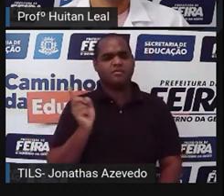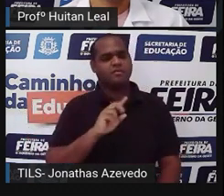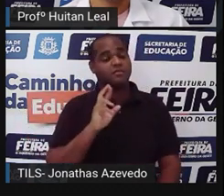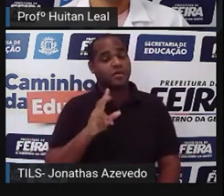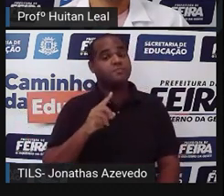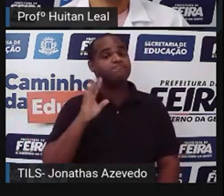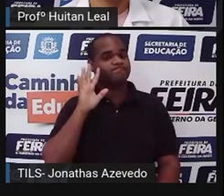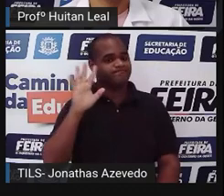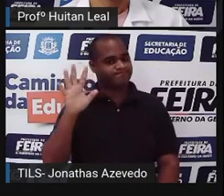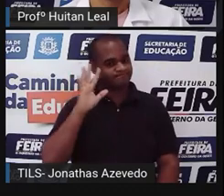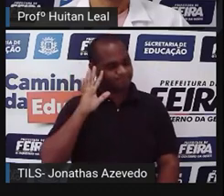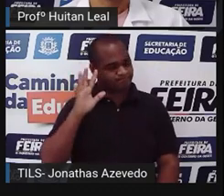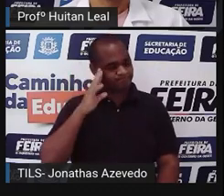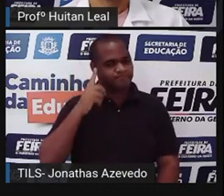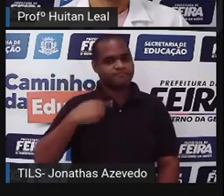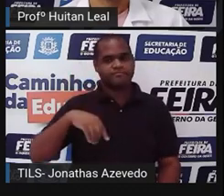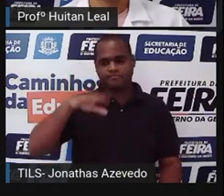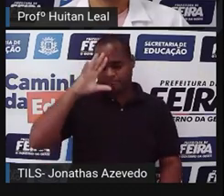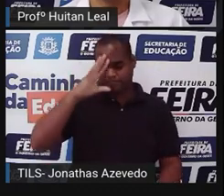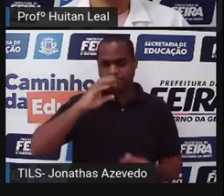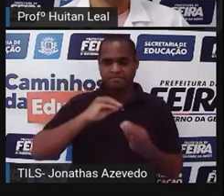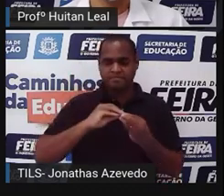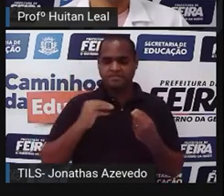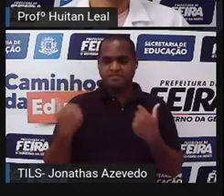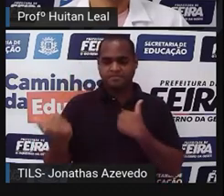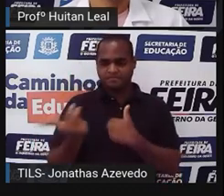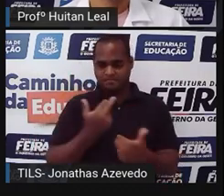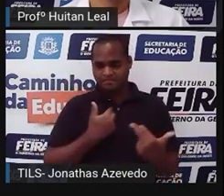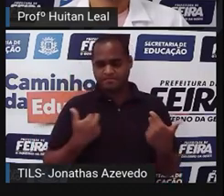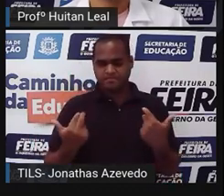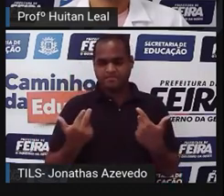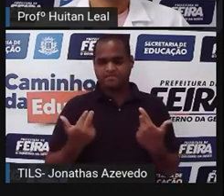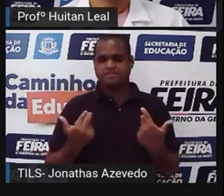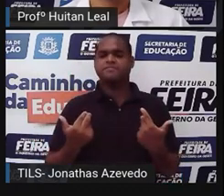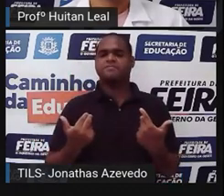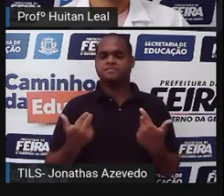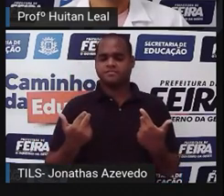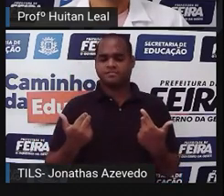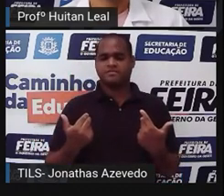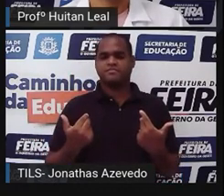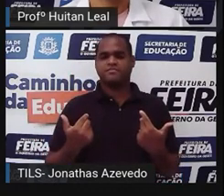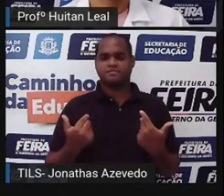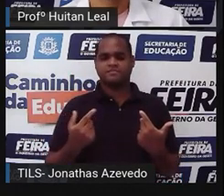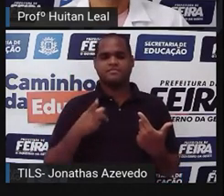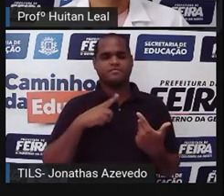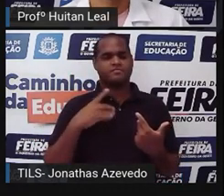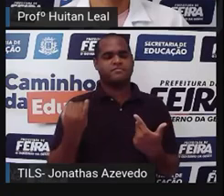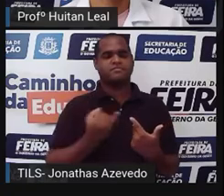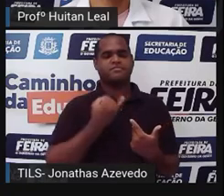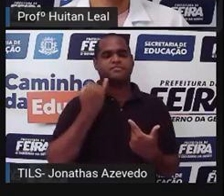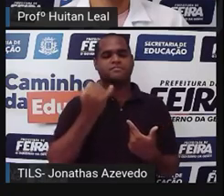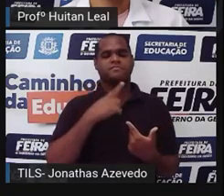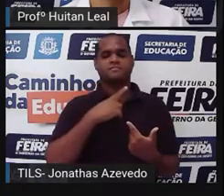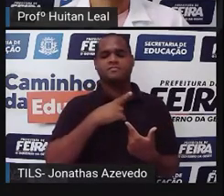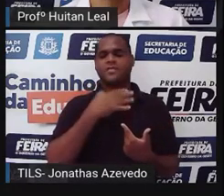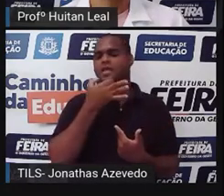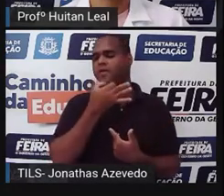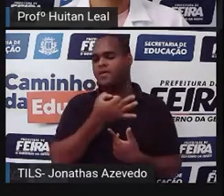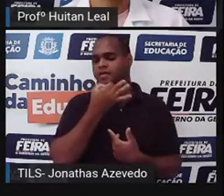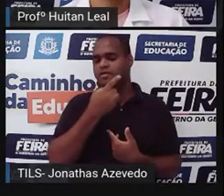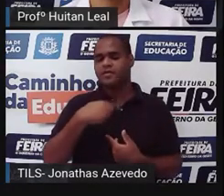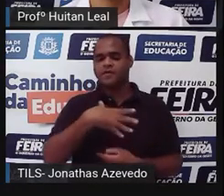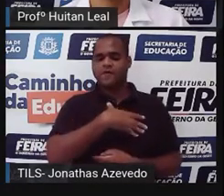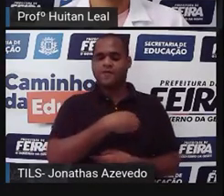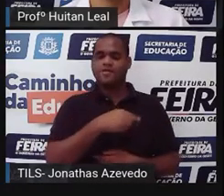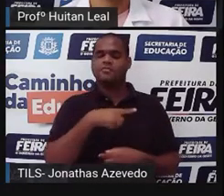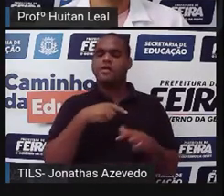reflexão que nos leva a esse conto fantástico que, interessante, já li muito para os meus filhos. Então, a gente